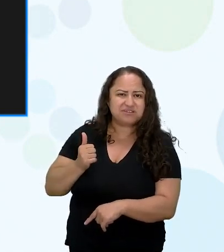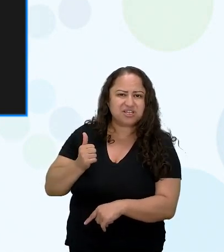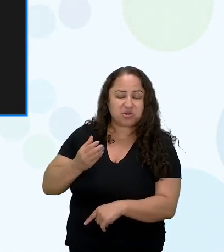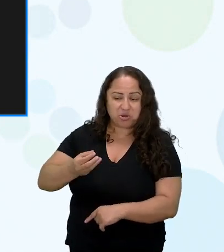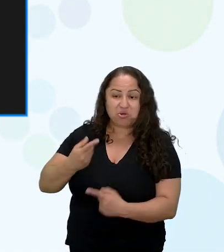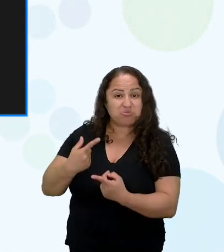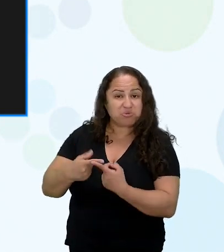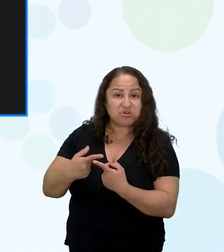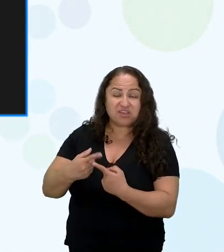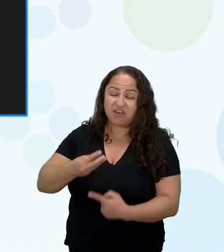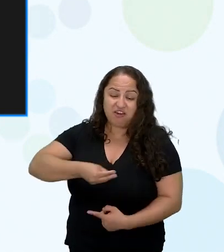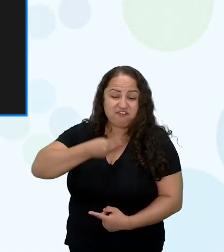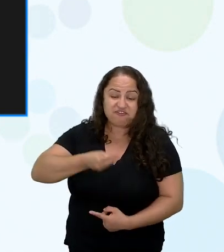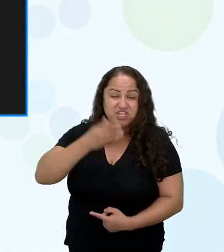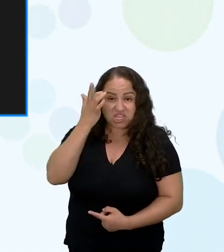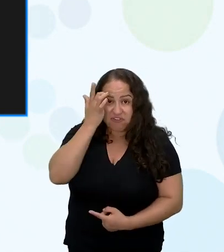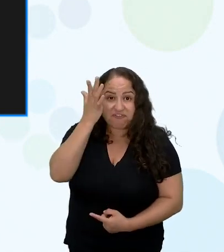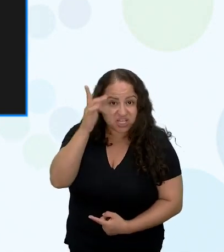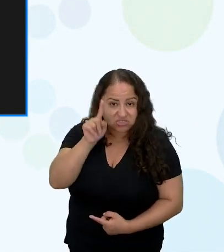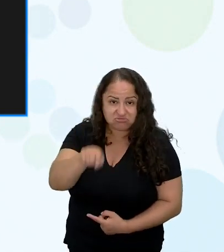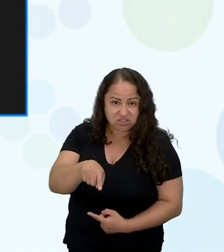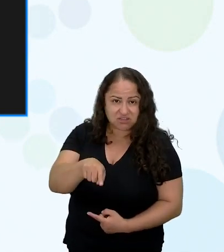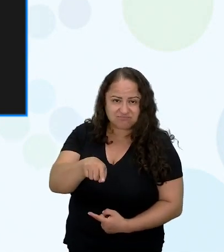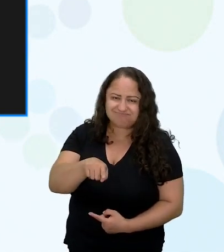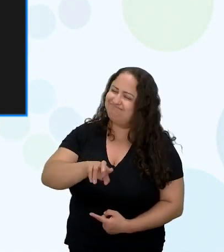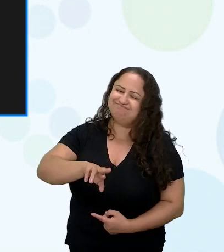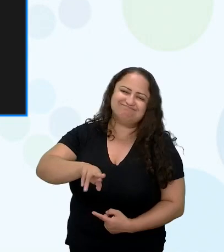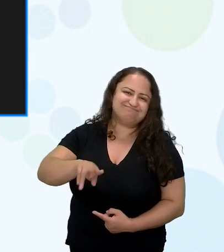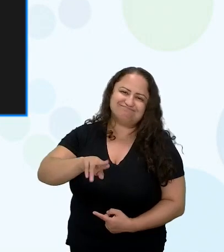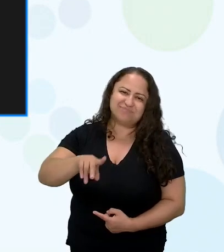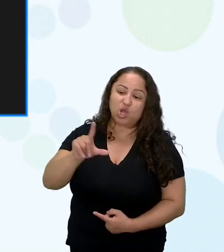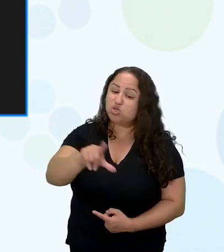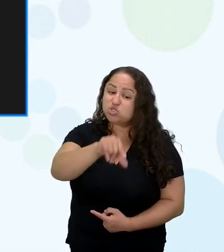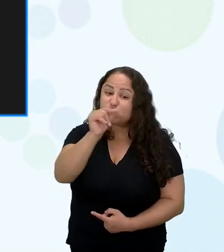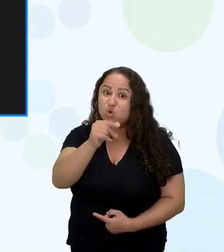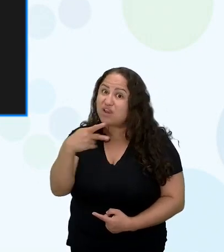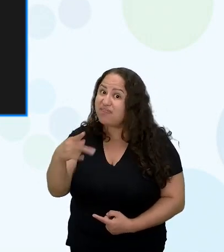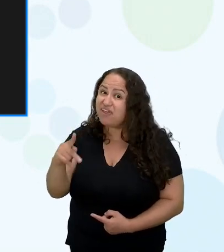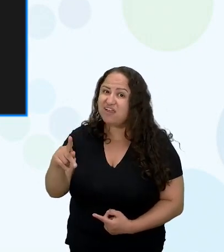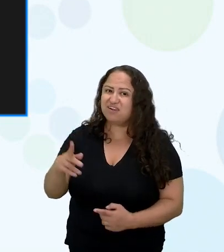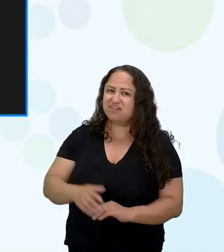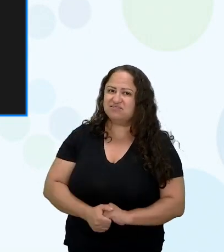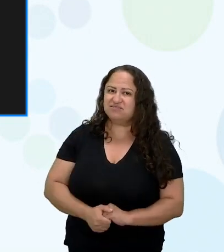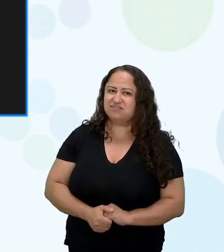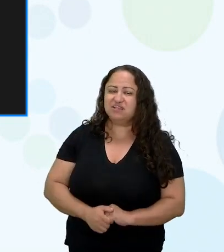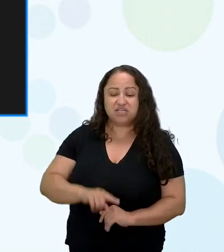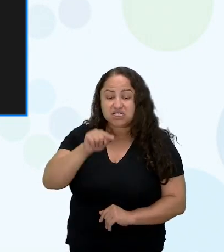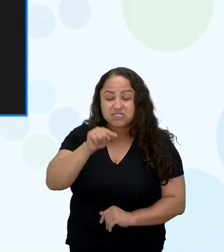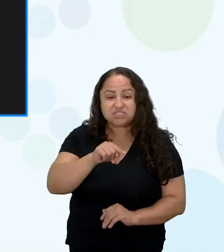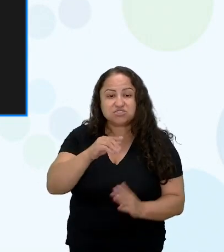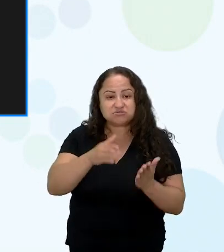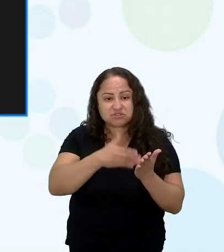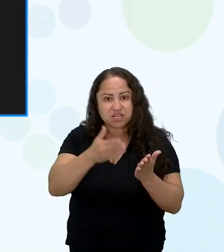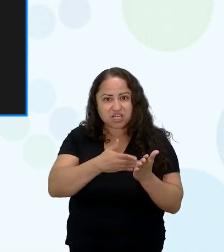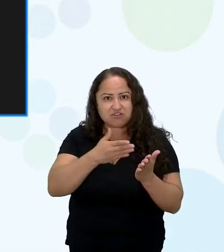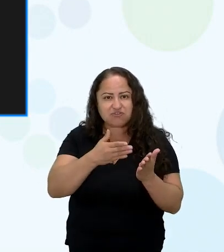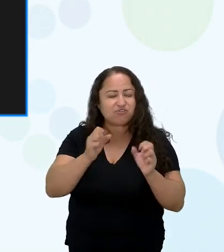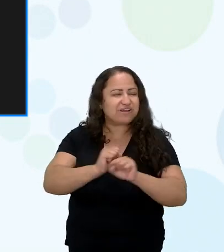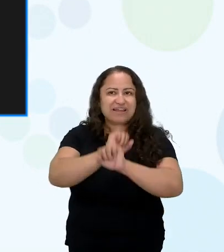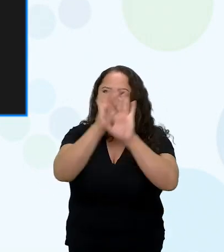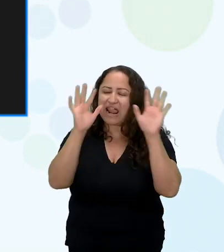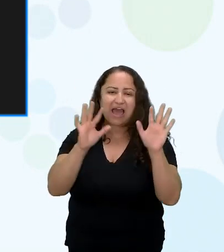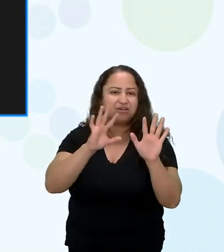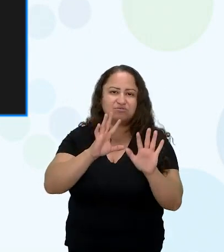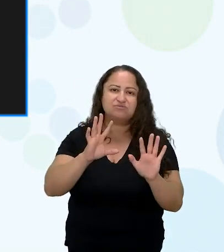fácil pela escolha que ela fez e isso vai ficando claro o livro todinho eu gostei era isso que eu queria